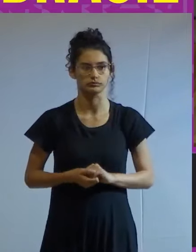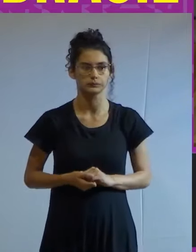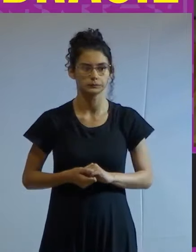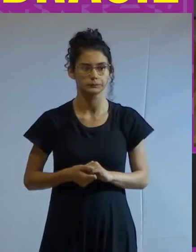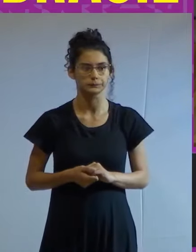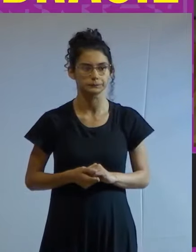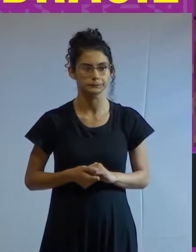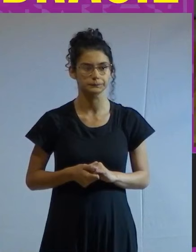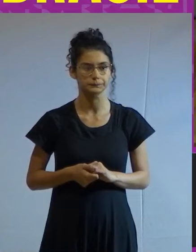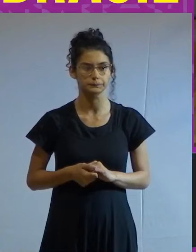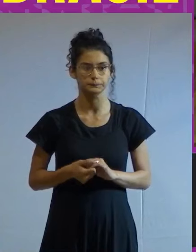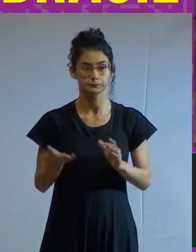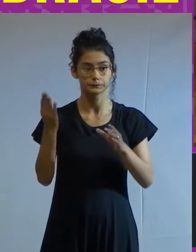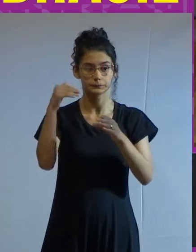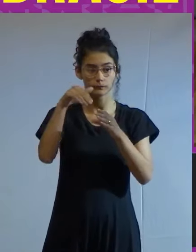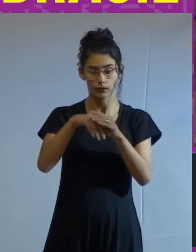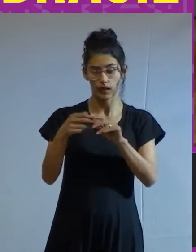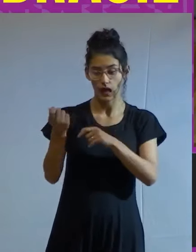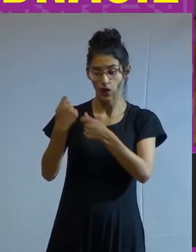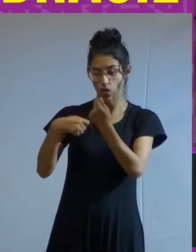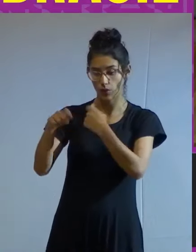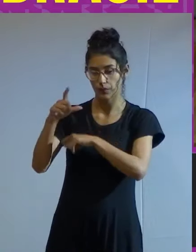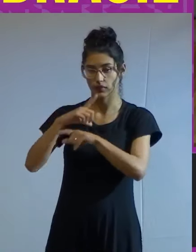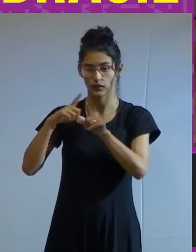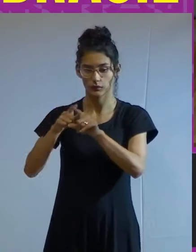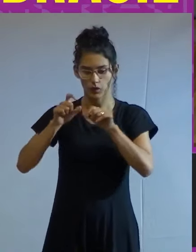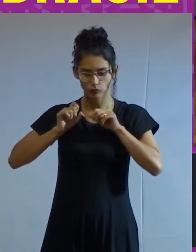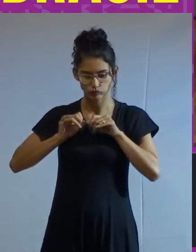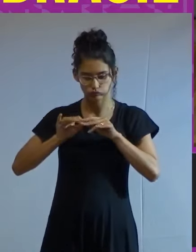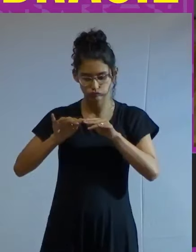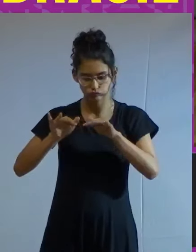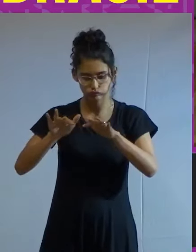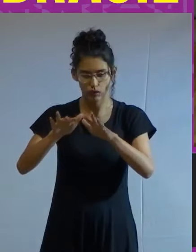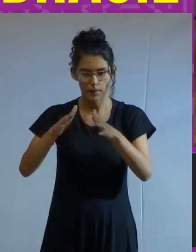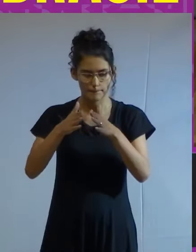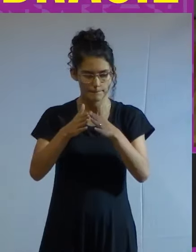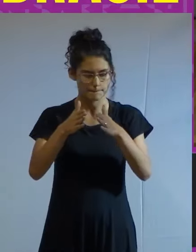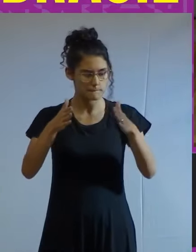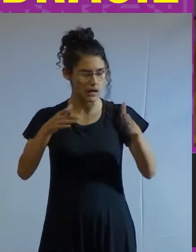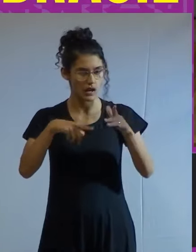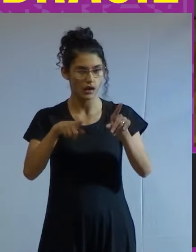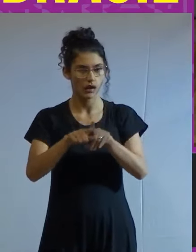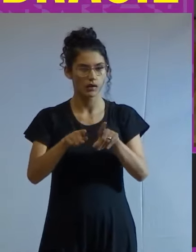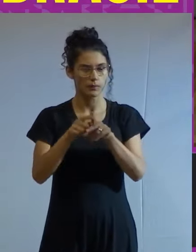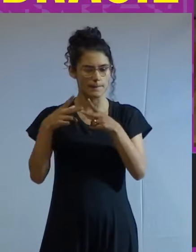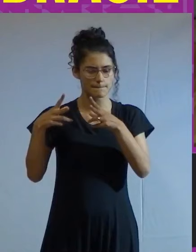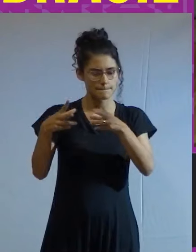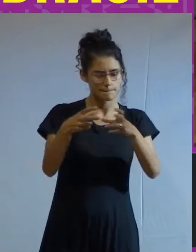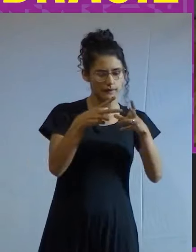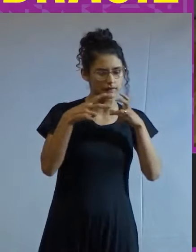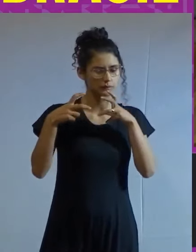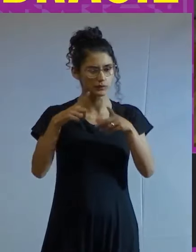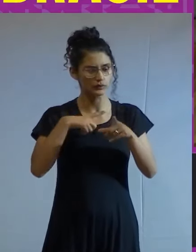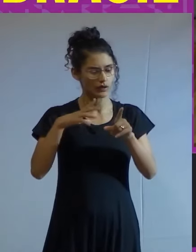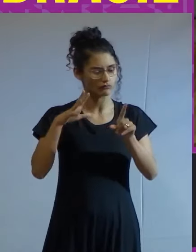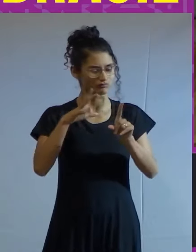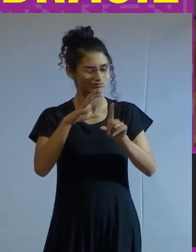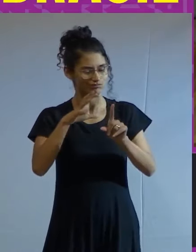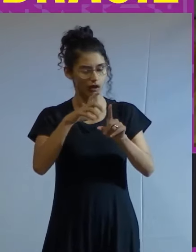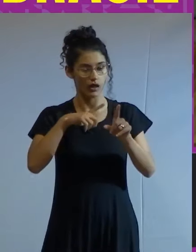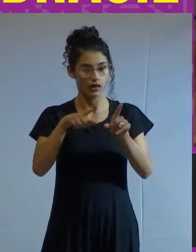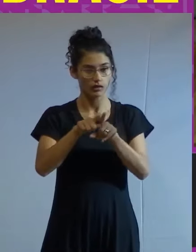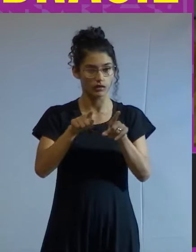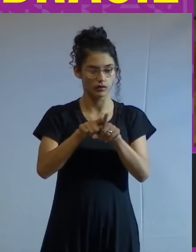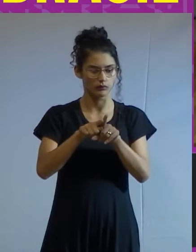Para o interior, a economia de subsistência se expandia a grande distância, e os sintomas da pressão demográfica sobre as terras